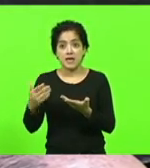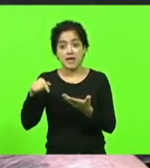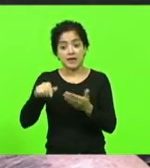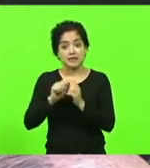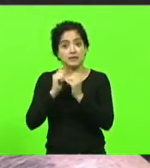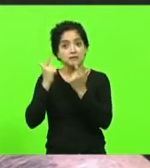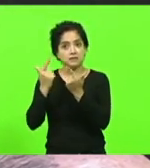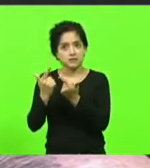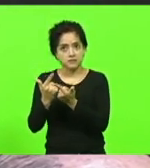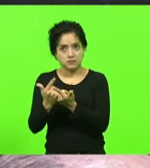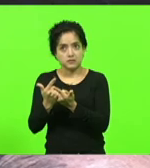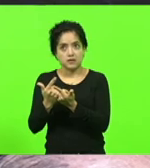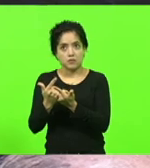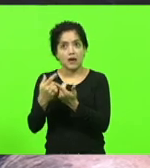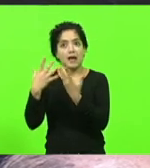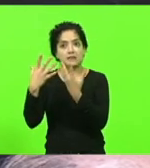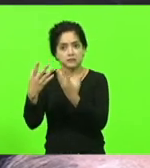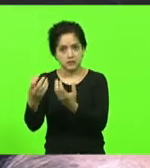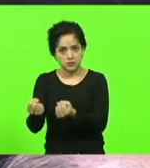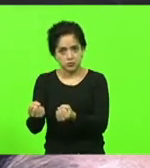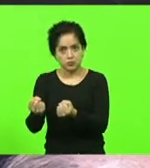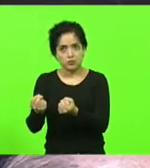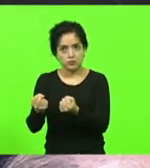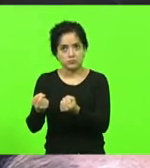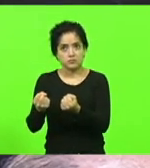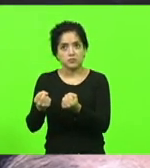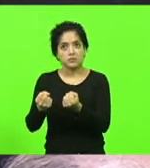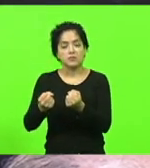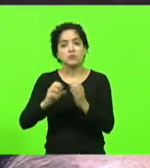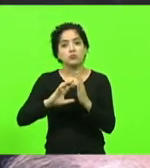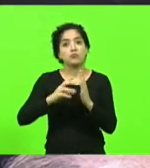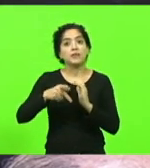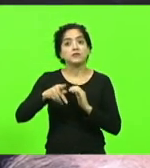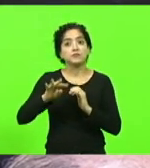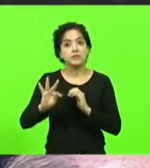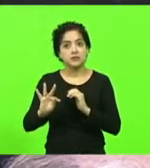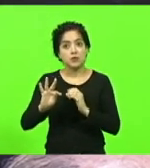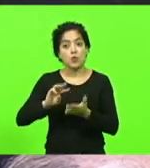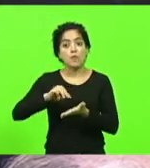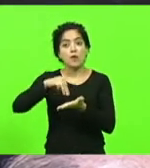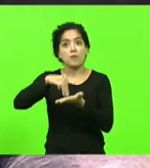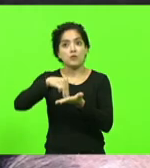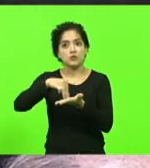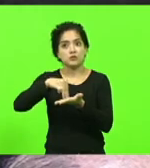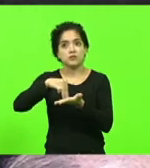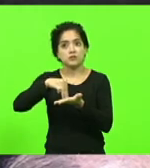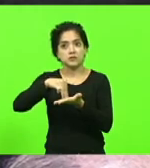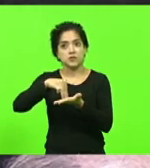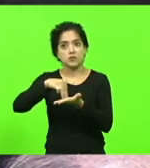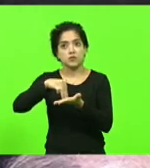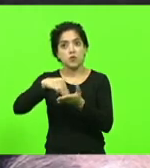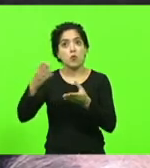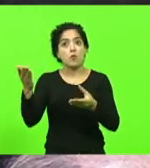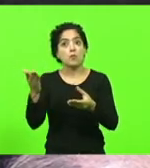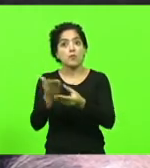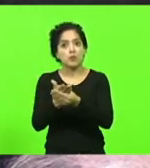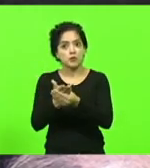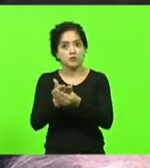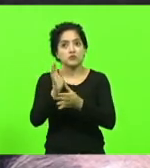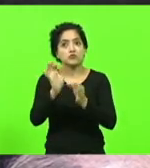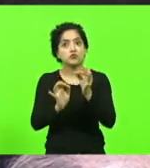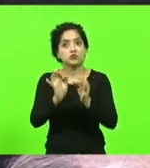recebeu das mãos de um deputado do PT uma moção a respeito de um processo judicial